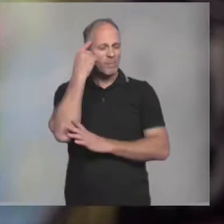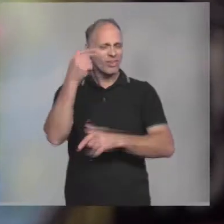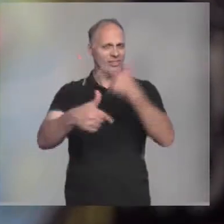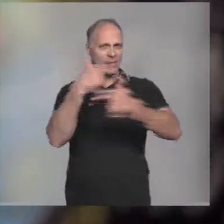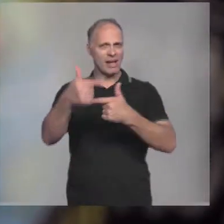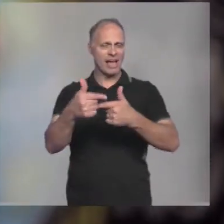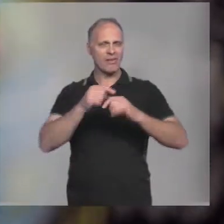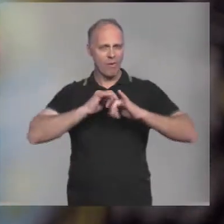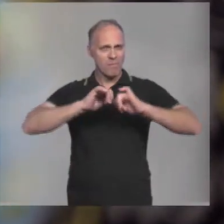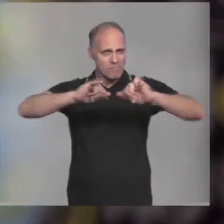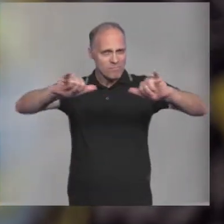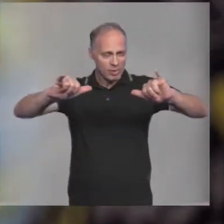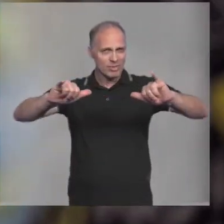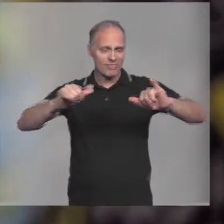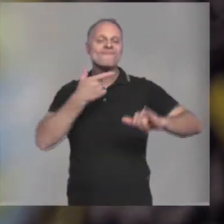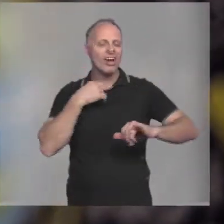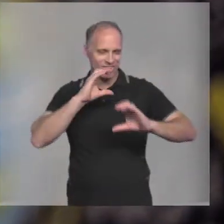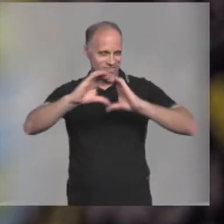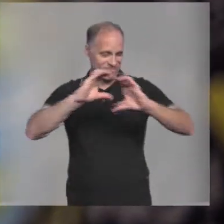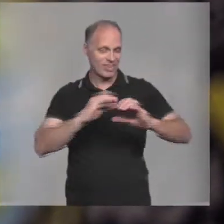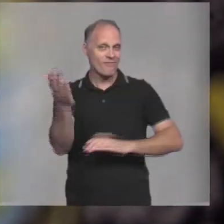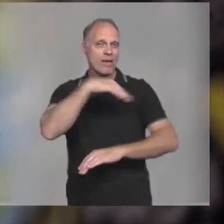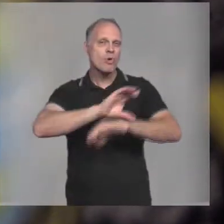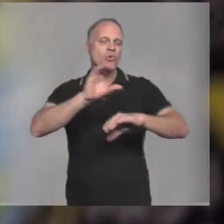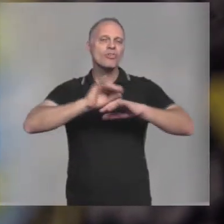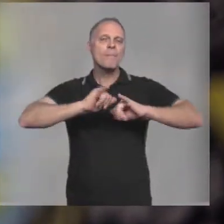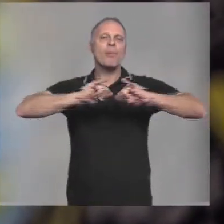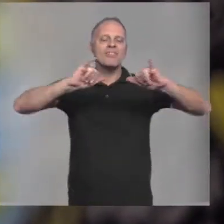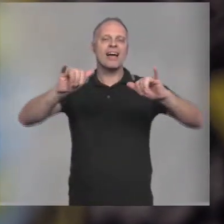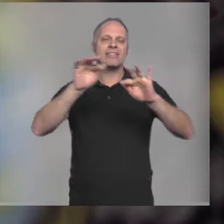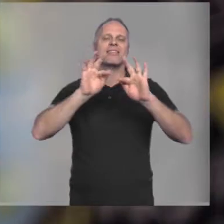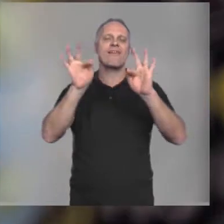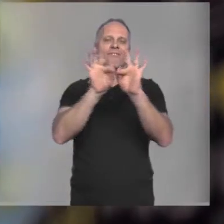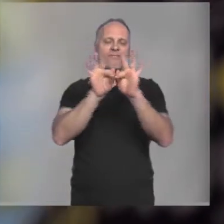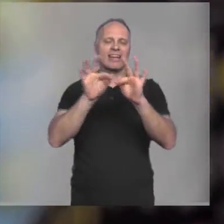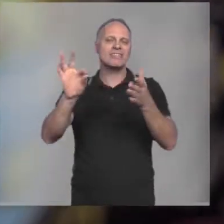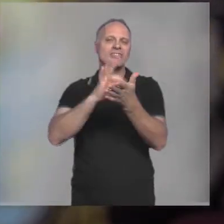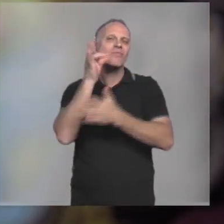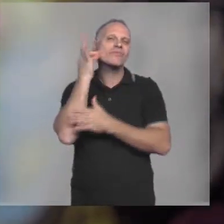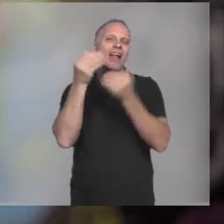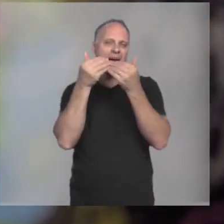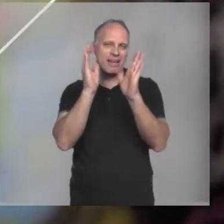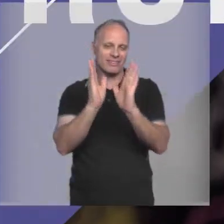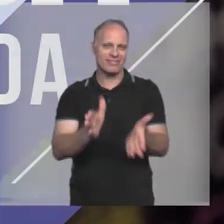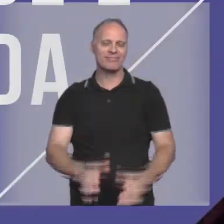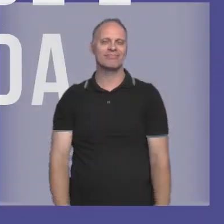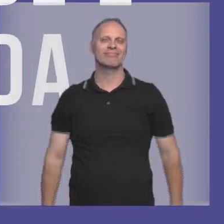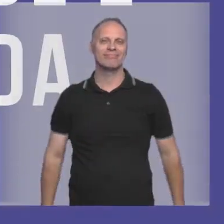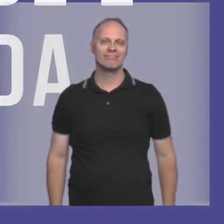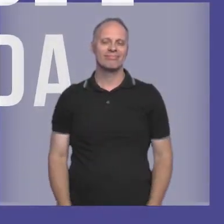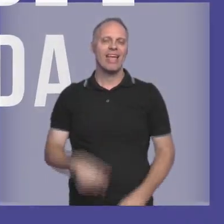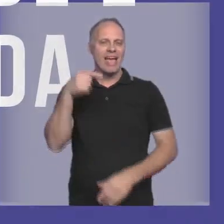Já pensou em trabalhar com publicidade? Gosta de comunicação? Vem para o curso de Publicidade e Propaganda da Fevale. As inscrições do vestibular estão abertas.